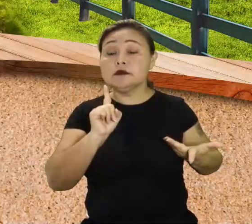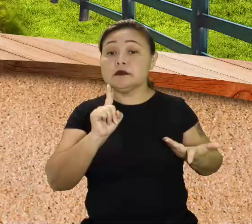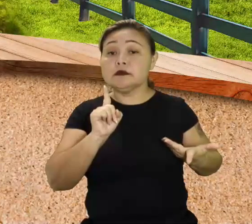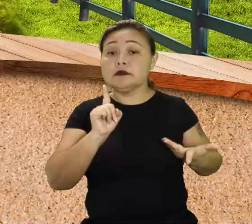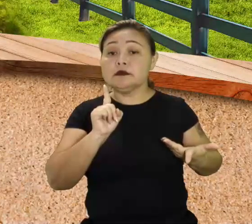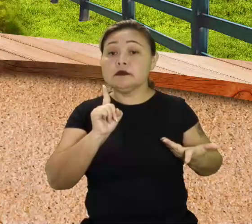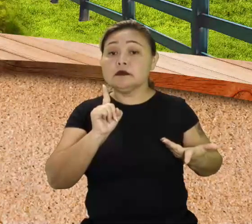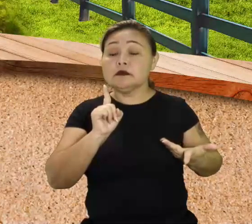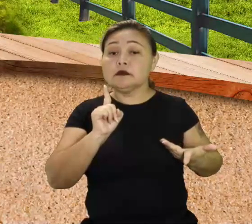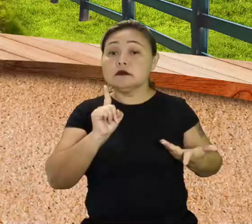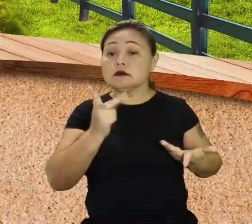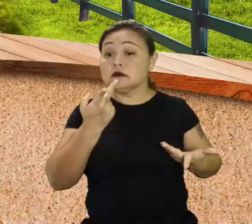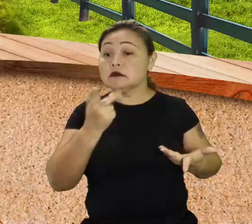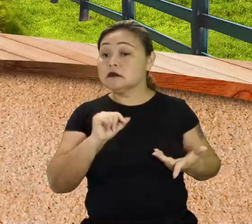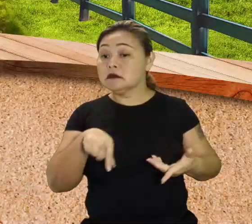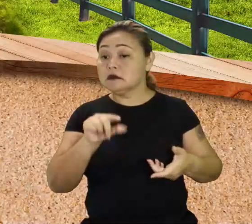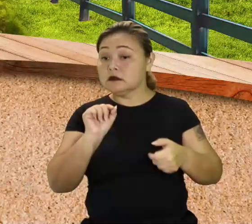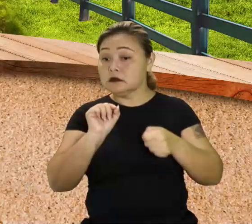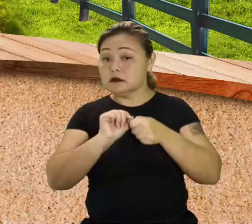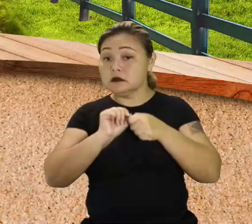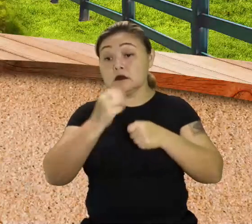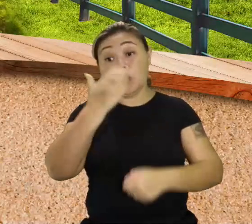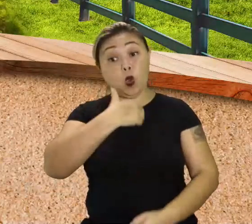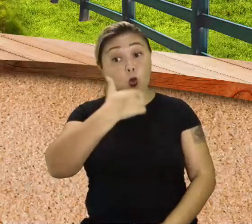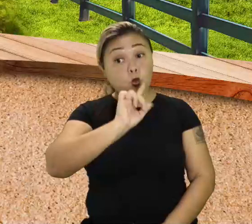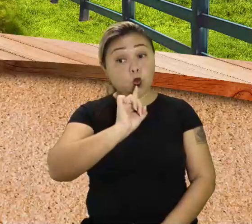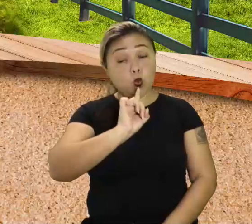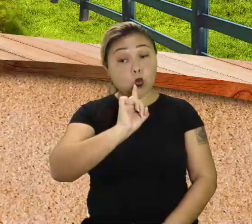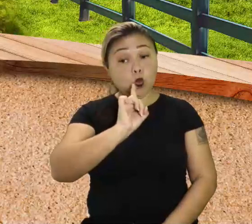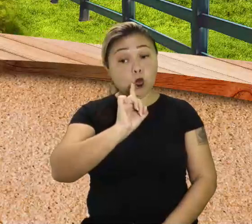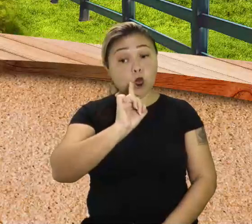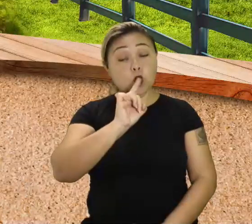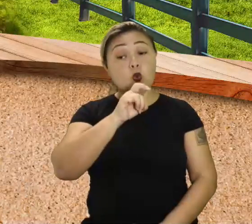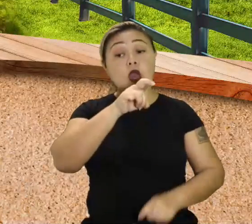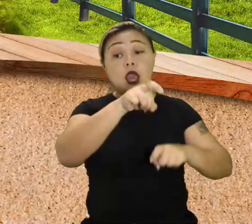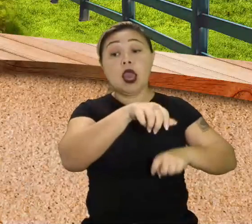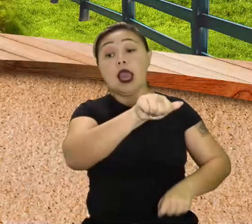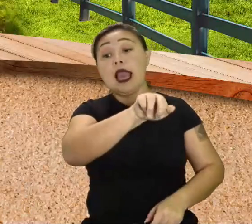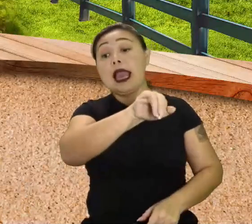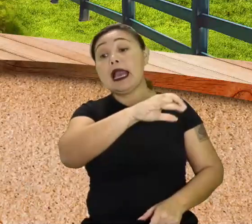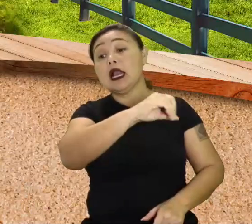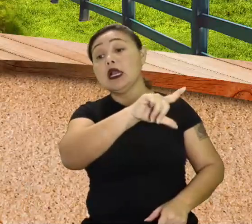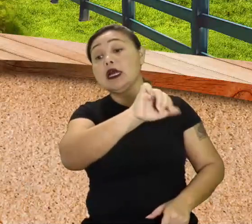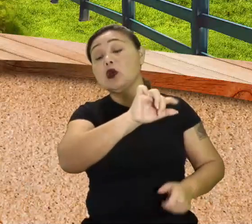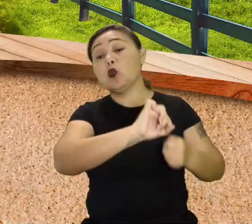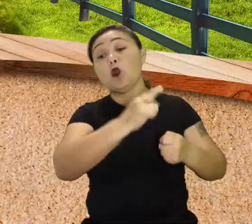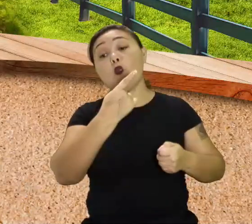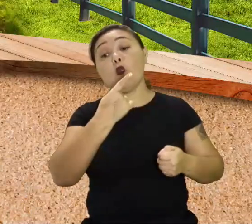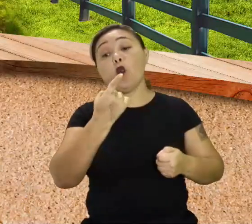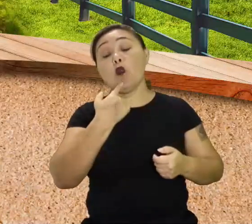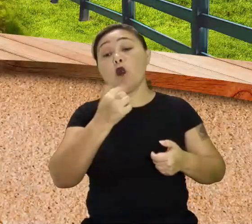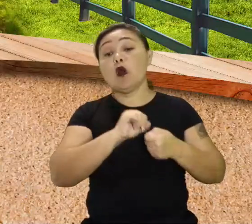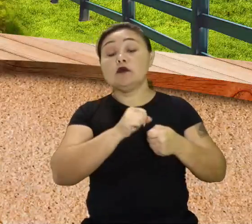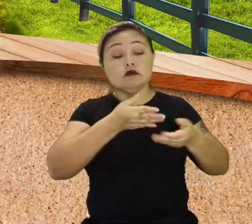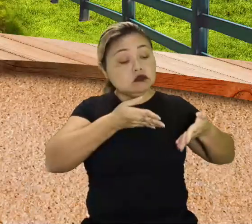não estamos produzindo frutos agrícolas, cultivos agrícolas, na grande maioria, nós estamos falando de